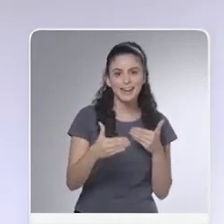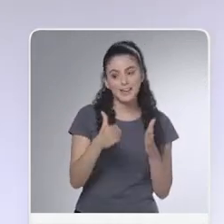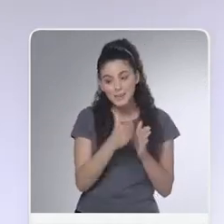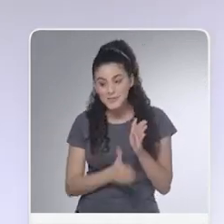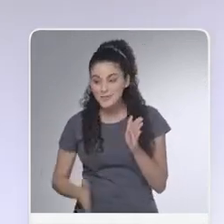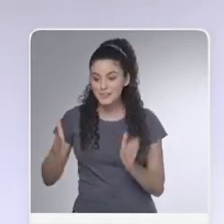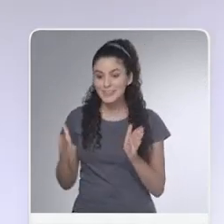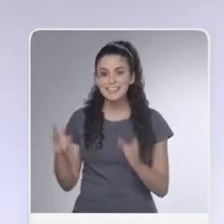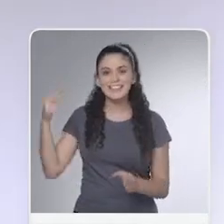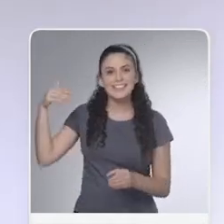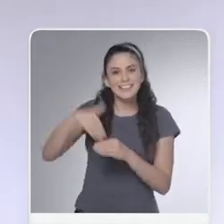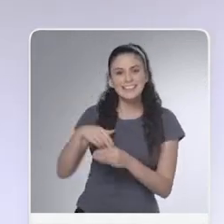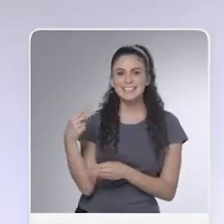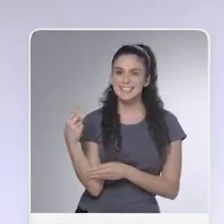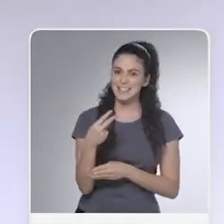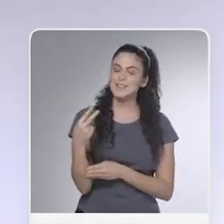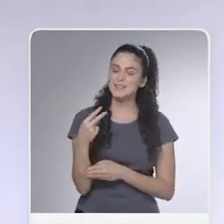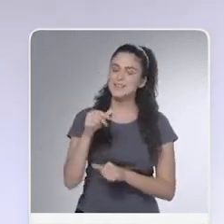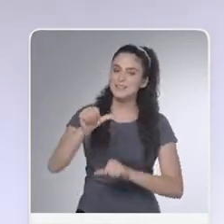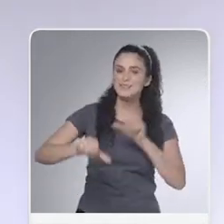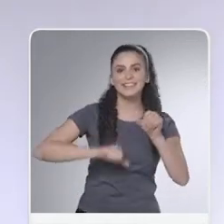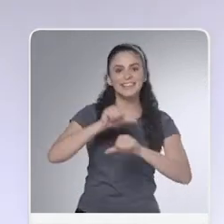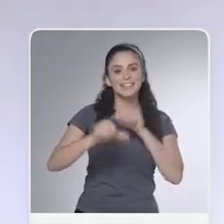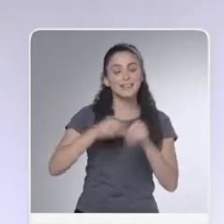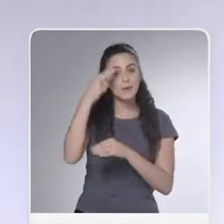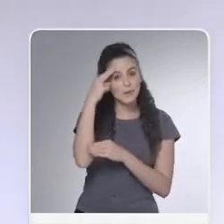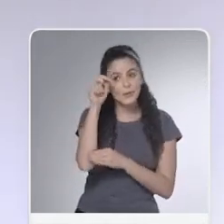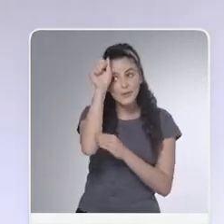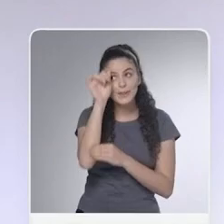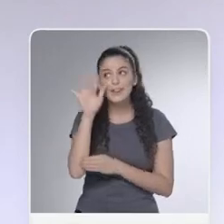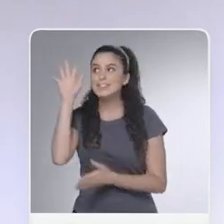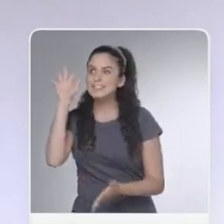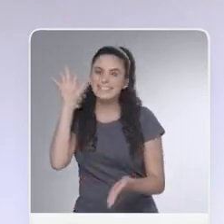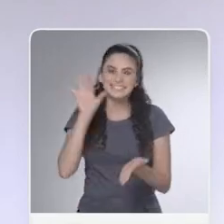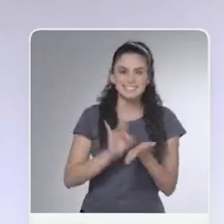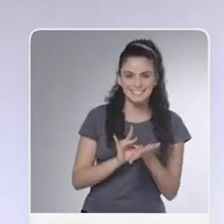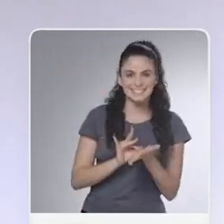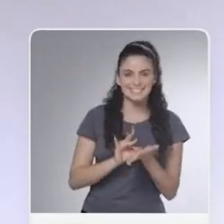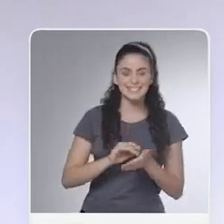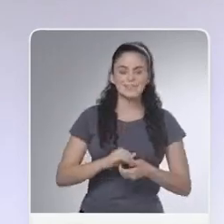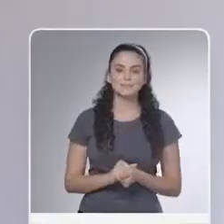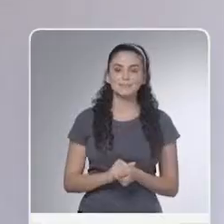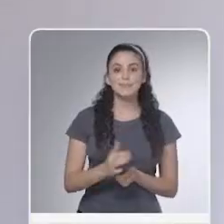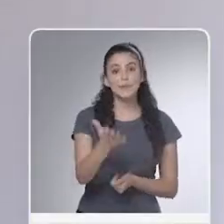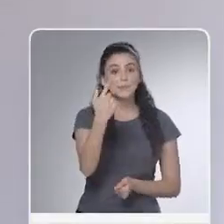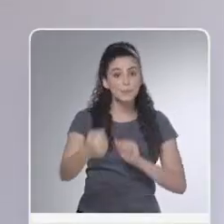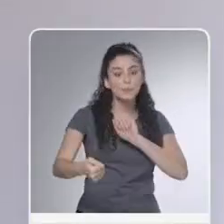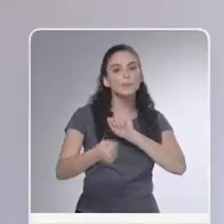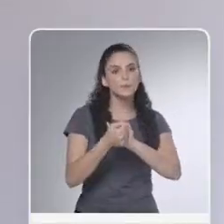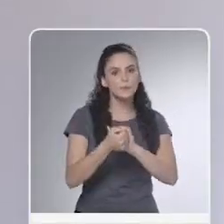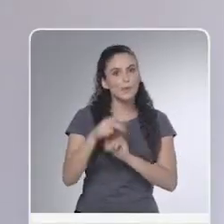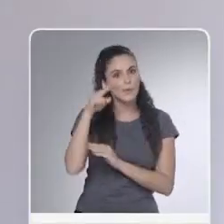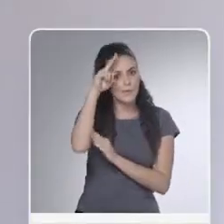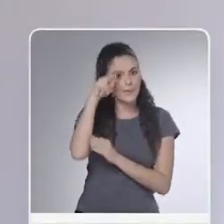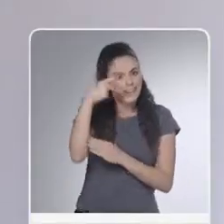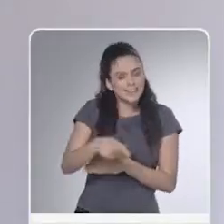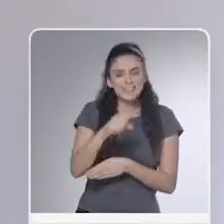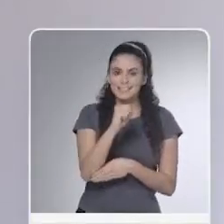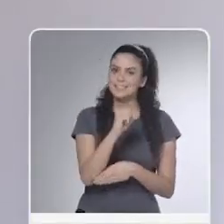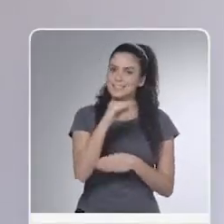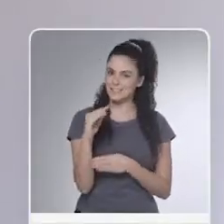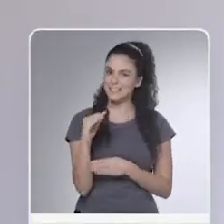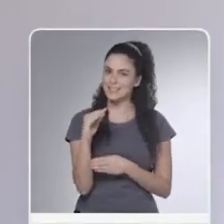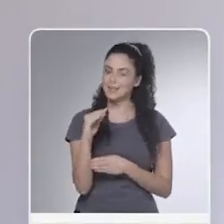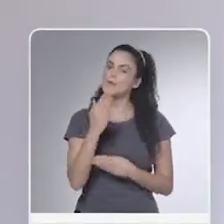vamos ao segundo turno para transformar esse sonho em realidade. Vamos juntos fazer história em